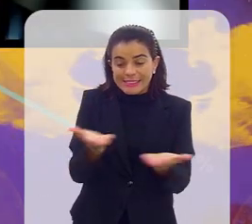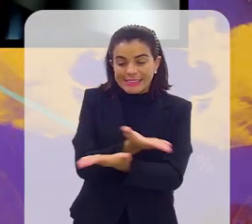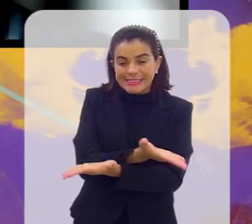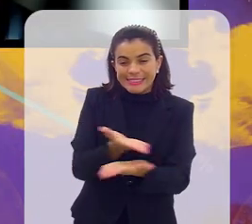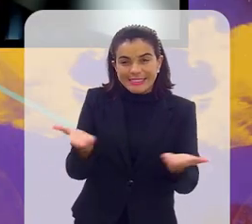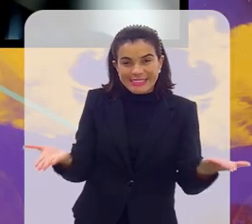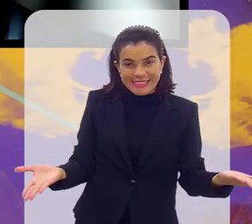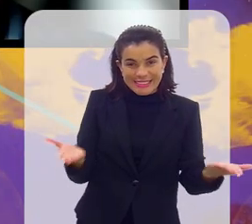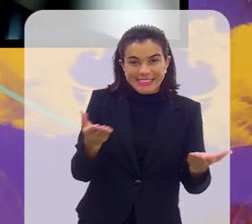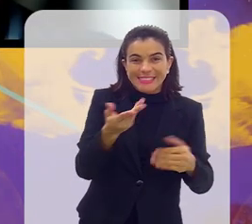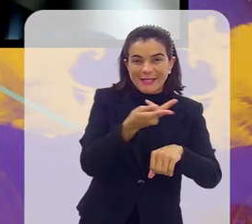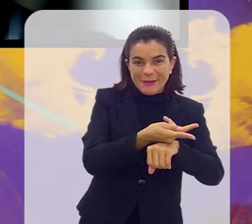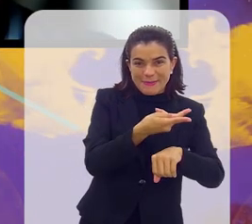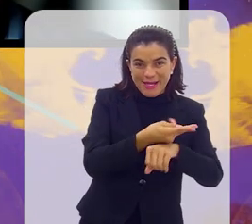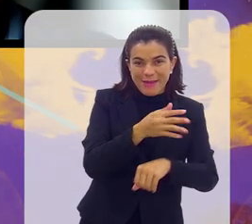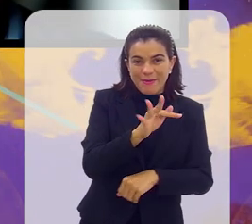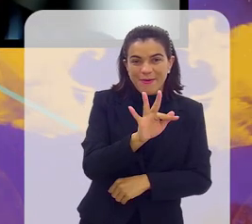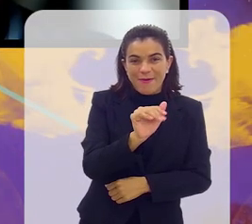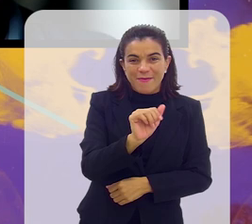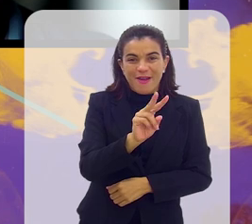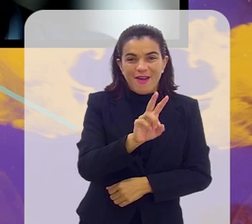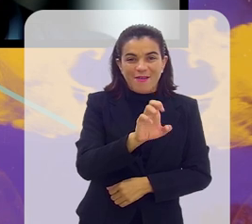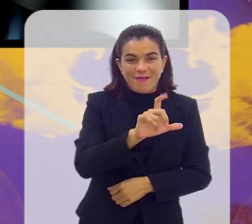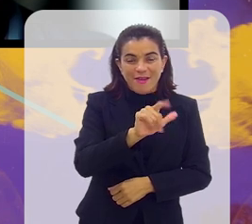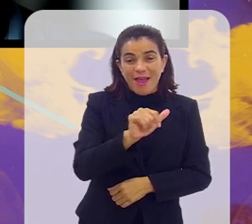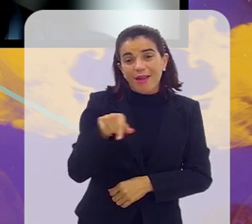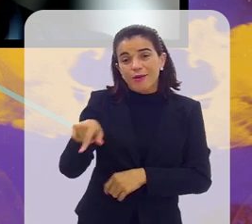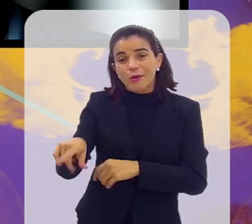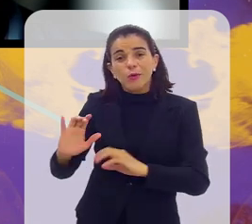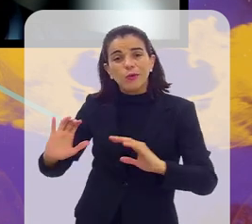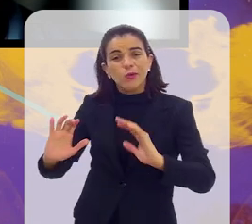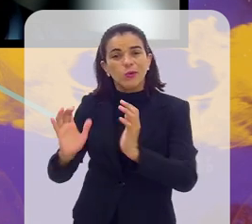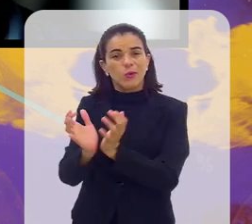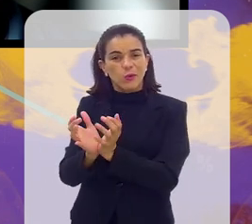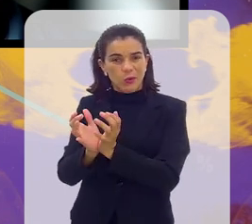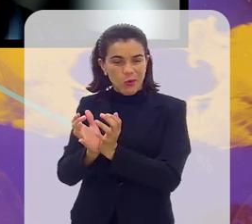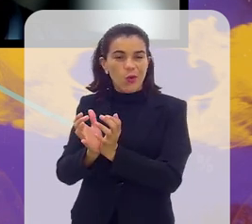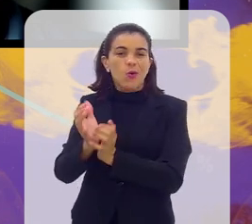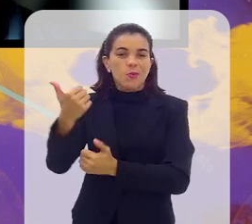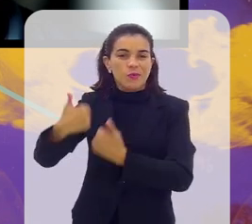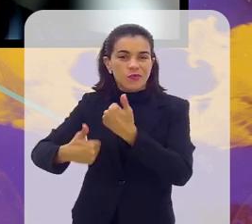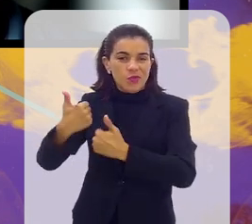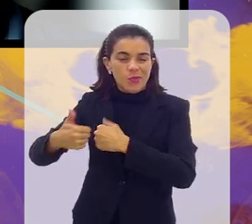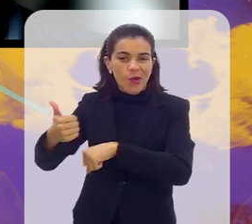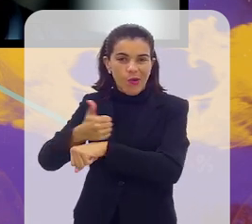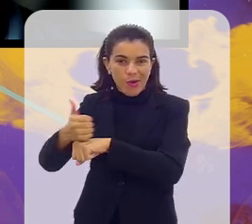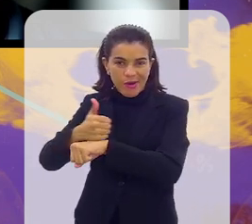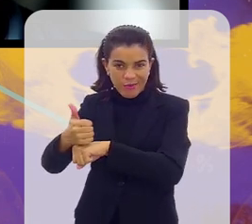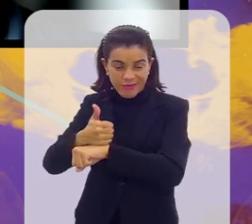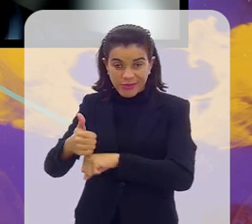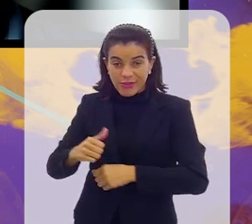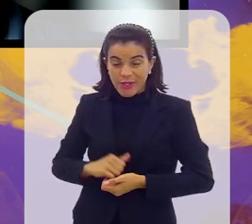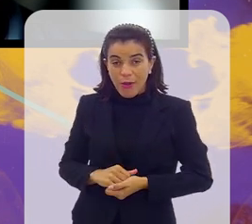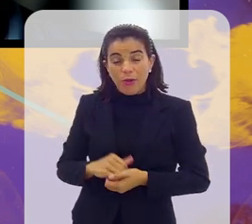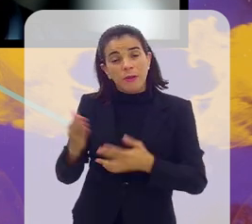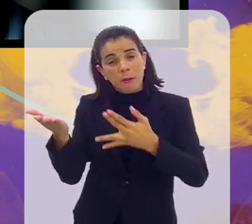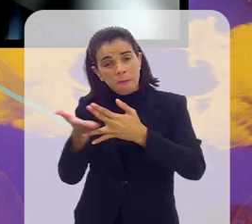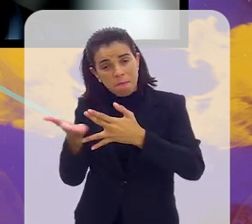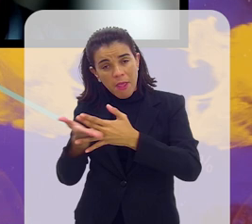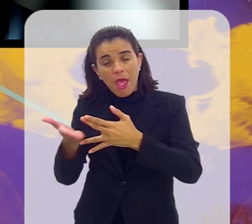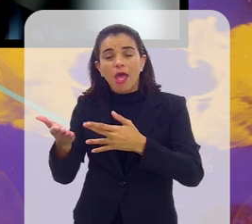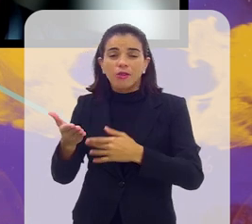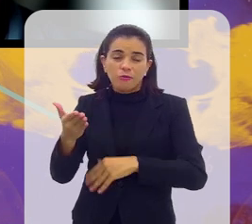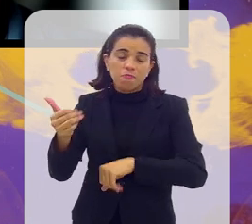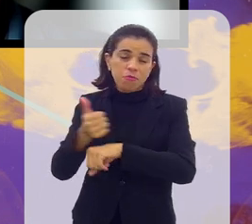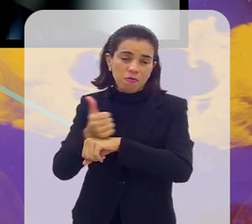intercâmbio, que a Taça das Favelas também promove, com os clubes aqui do Rio de Janeiro, tanto de grande porte, como até de médio porte.